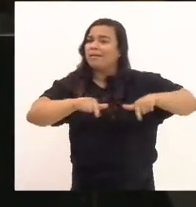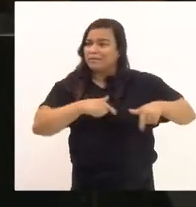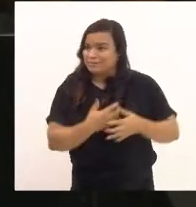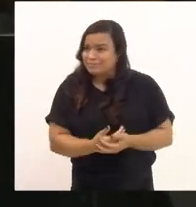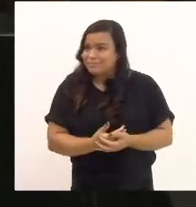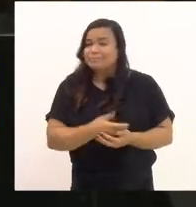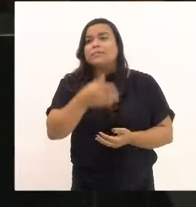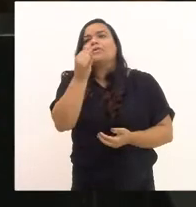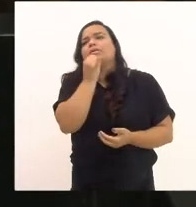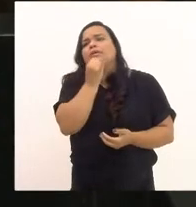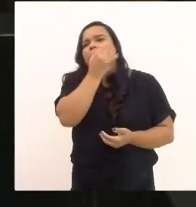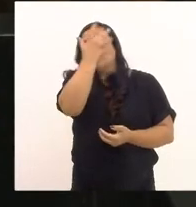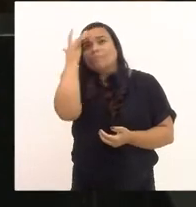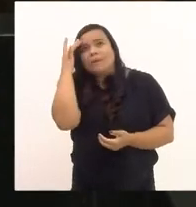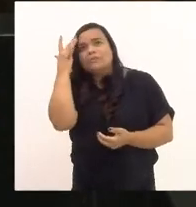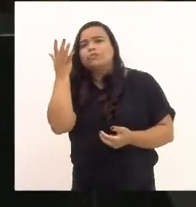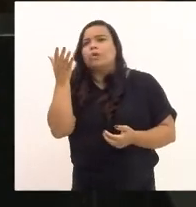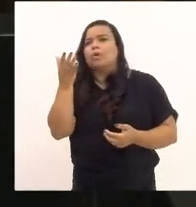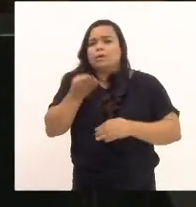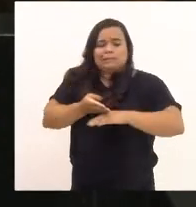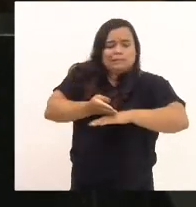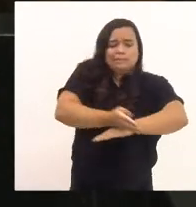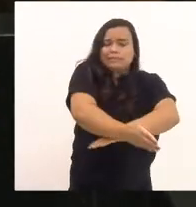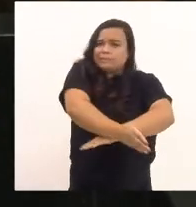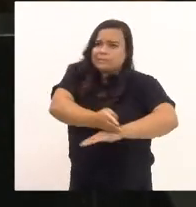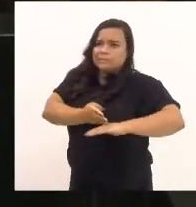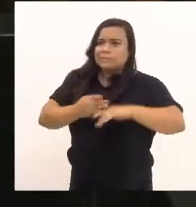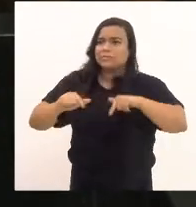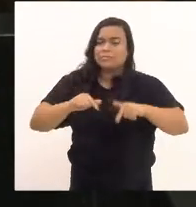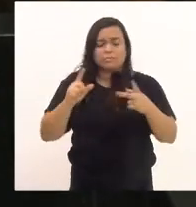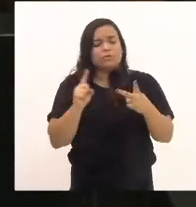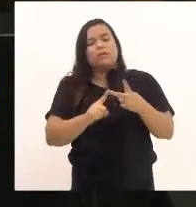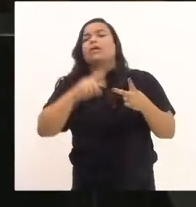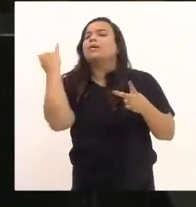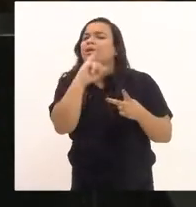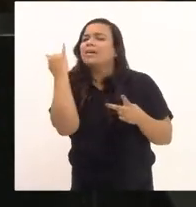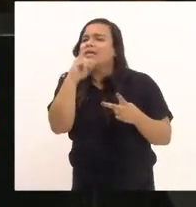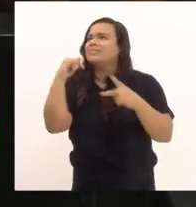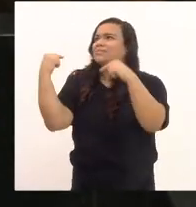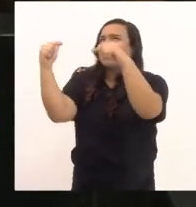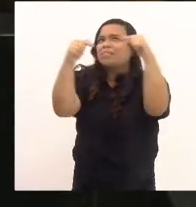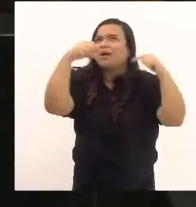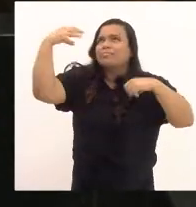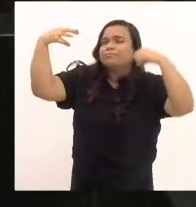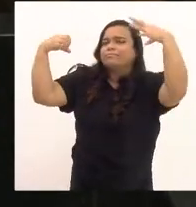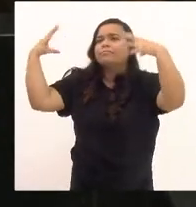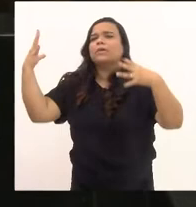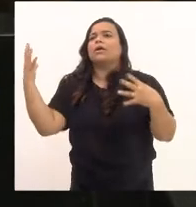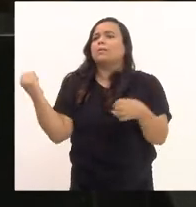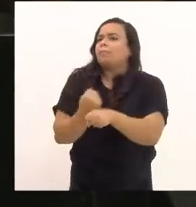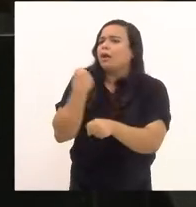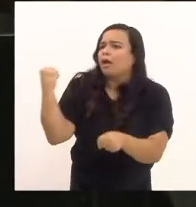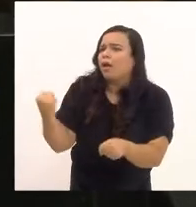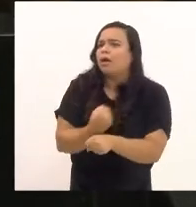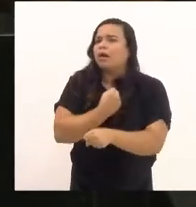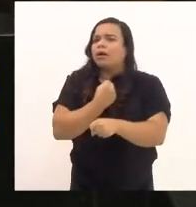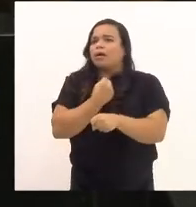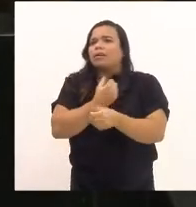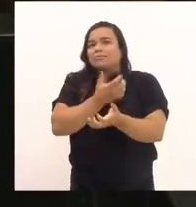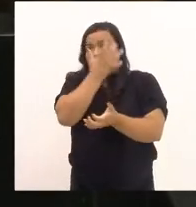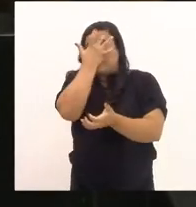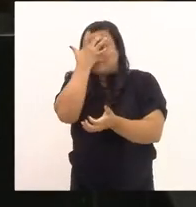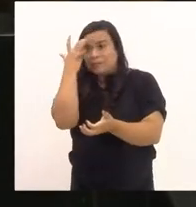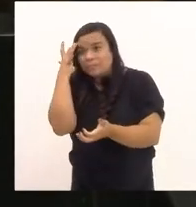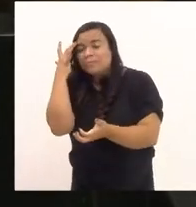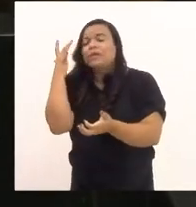carpinteiro, eletricista, pedreiro, armador, professor de educação